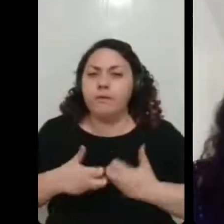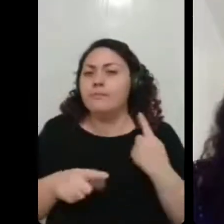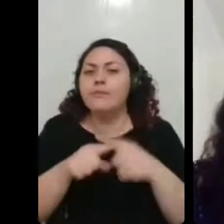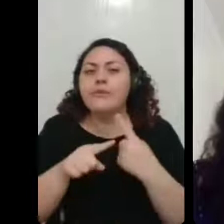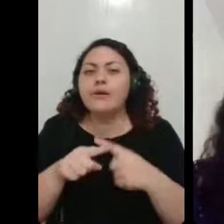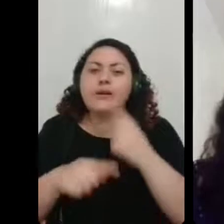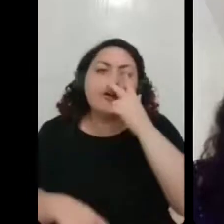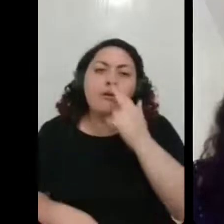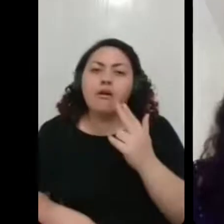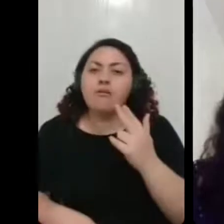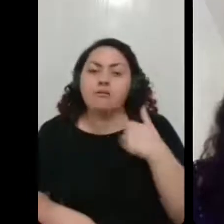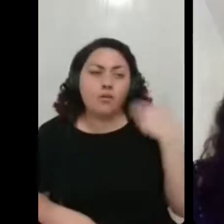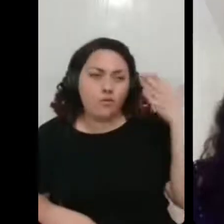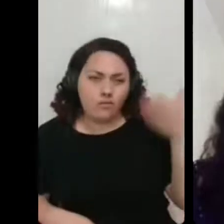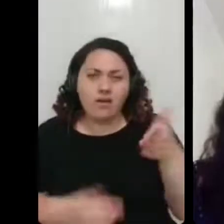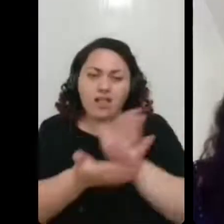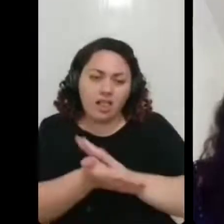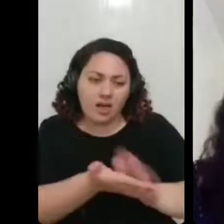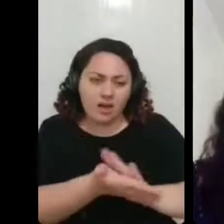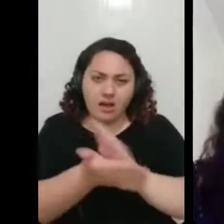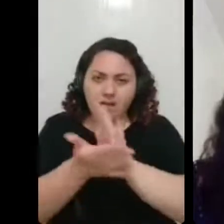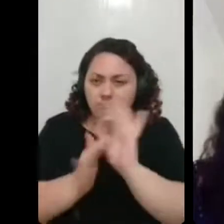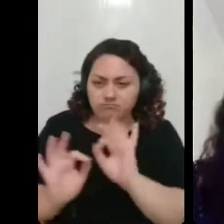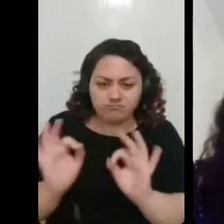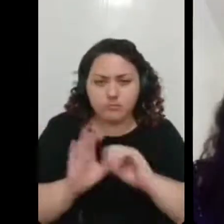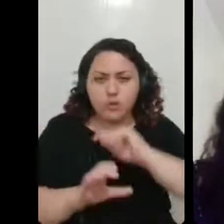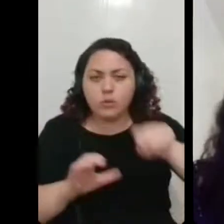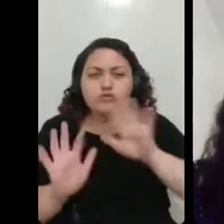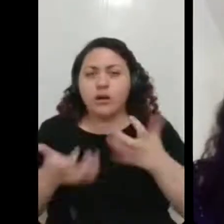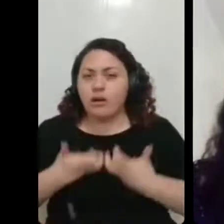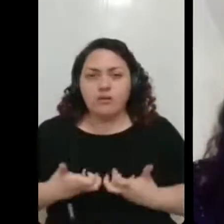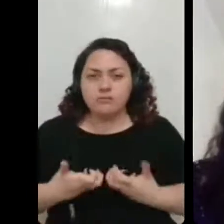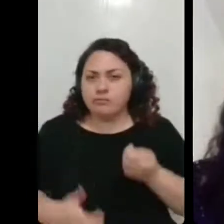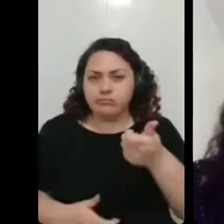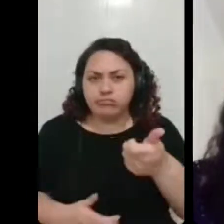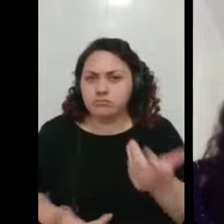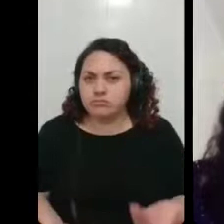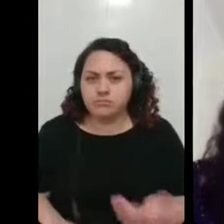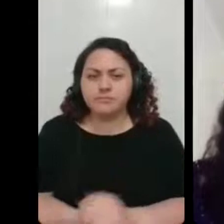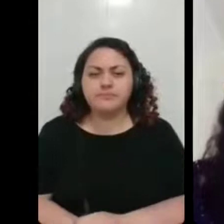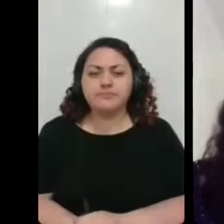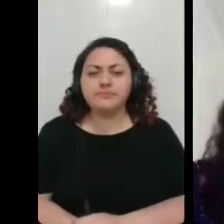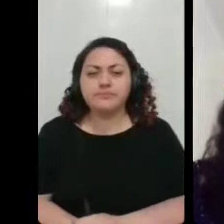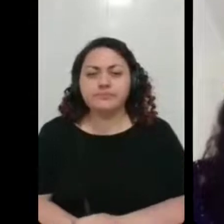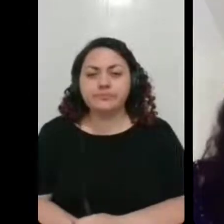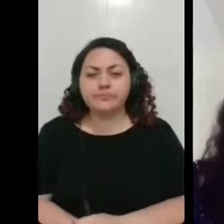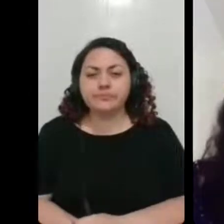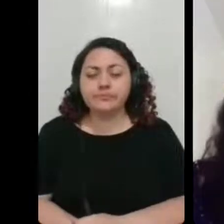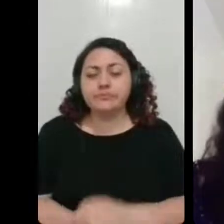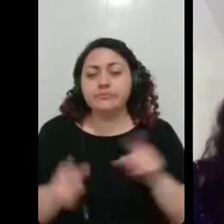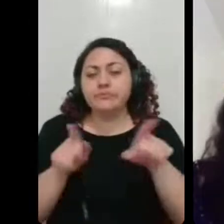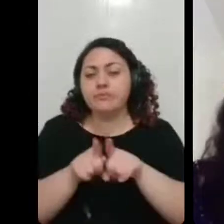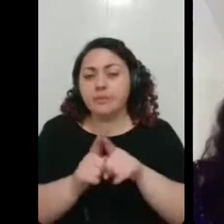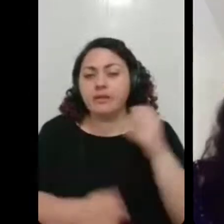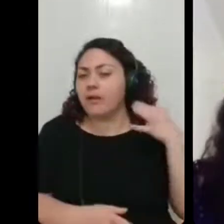ali, lava, arruma a cozinha, e tu já cansa, sabe? Tem a questão da queda de cabelo, que algumas